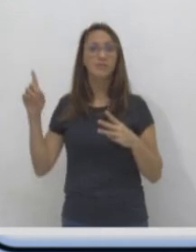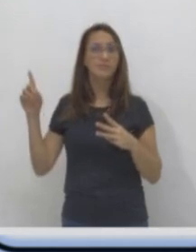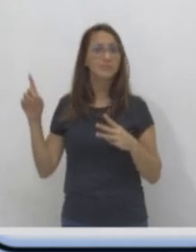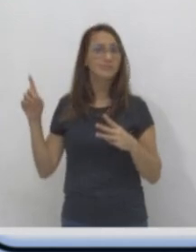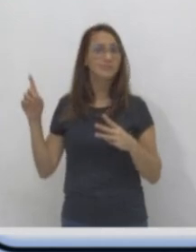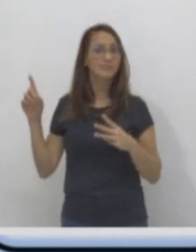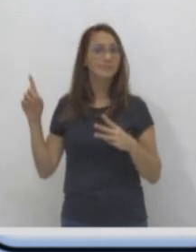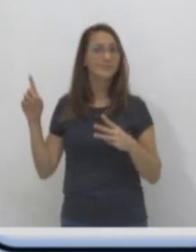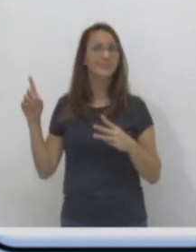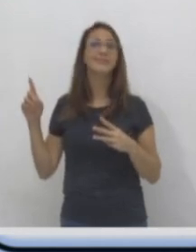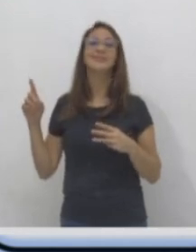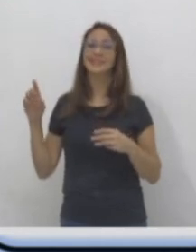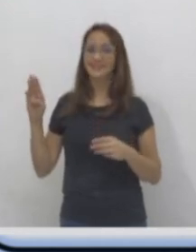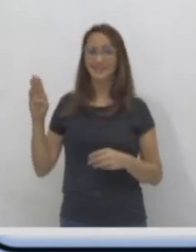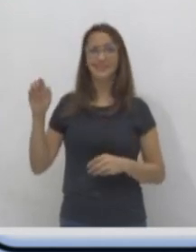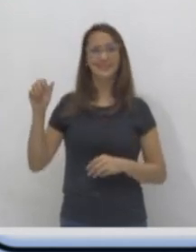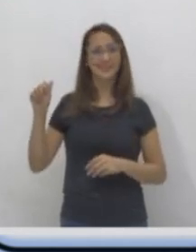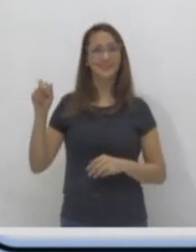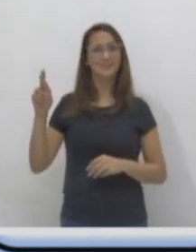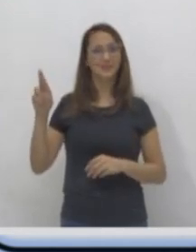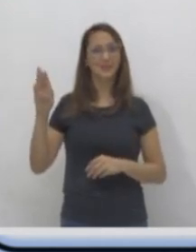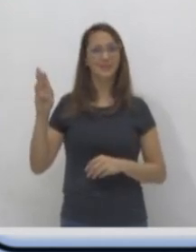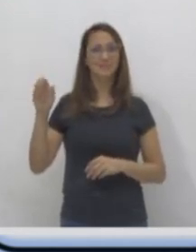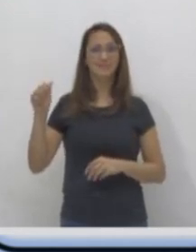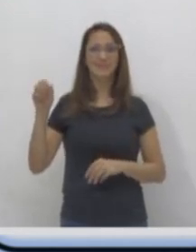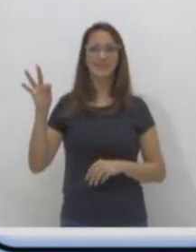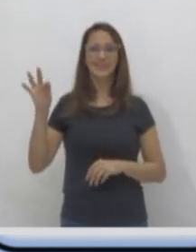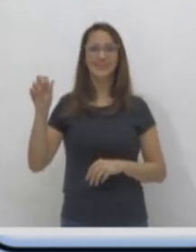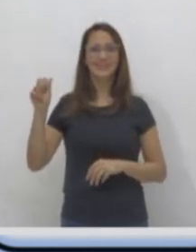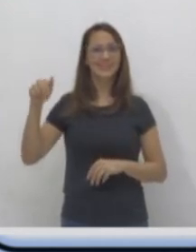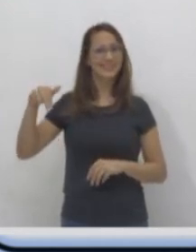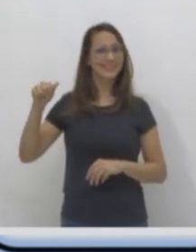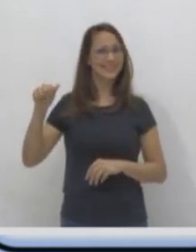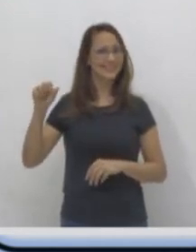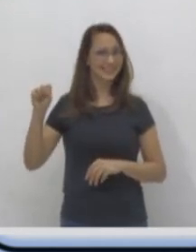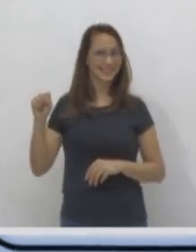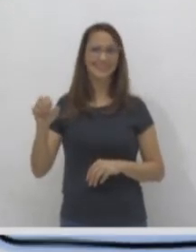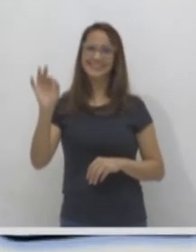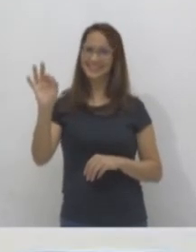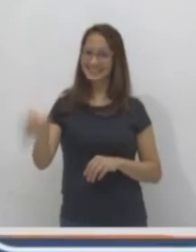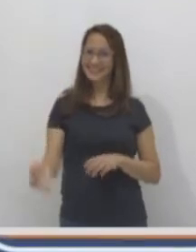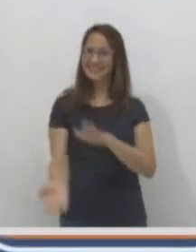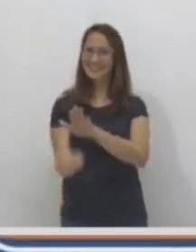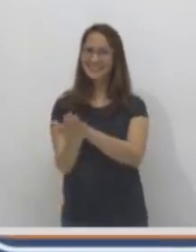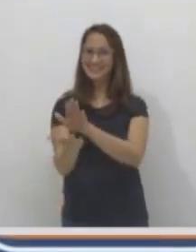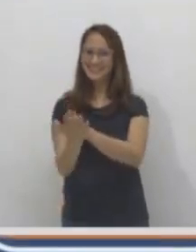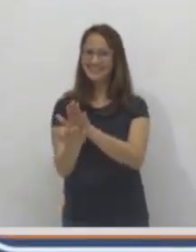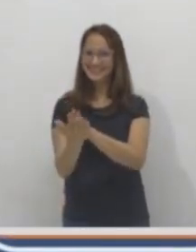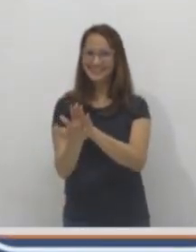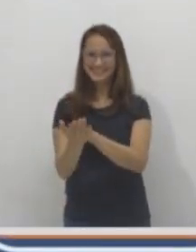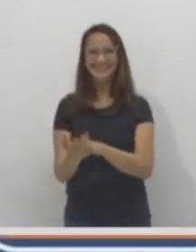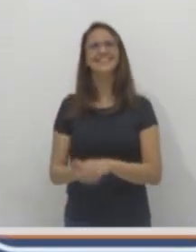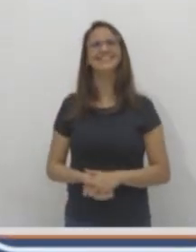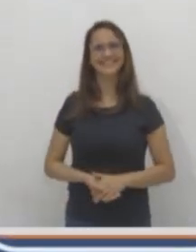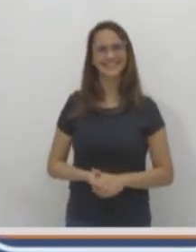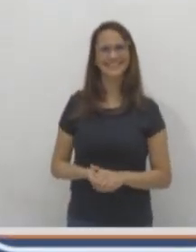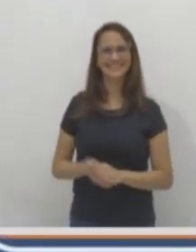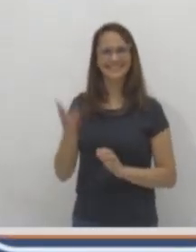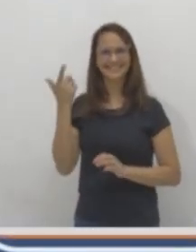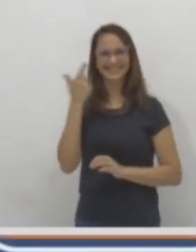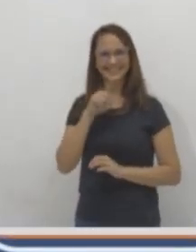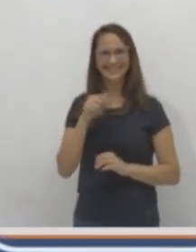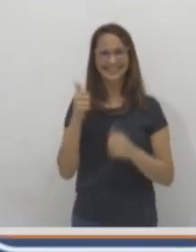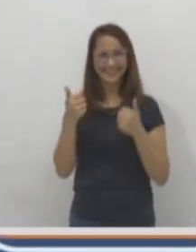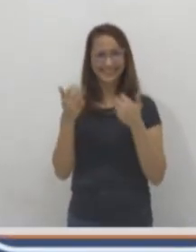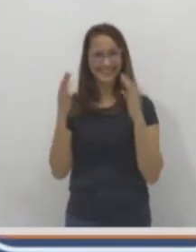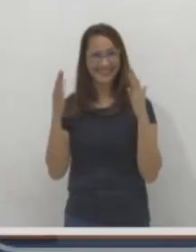Isso, parabéns, de barbatanas. Vocês estão craques, show de bola. Parabéns, criançada. Gostei de ver. Eu sei